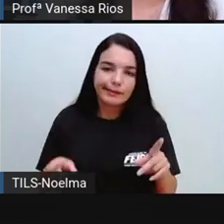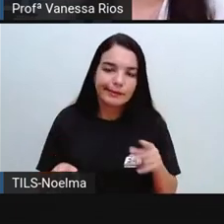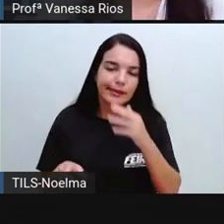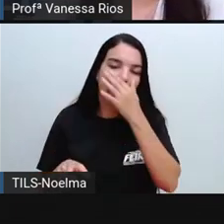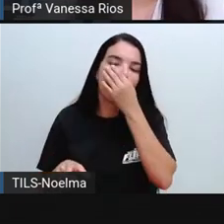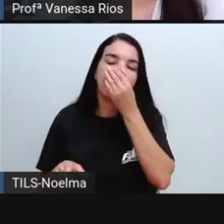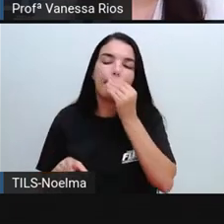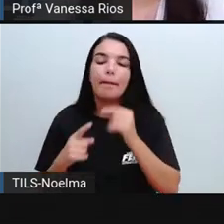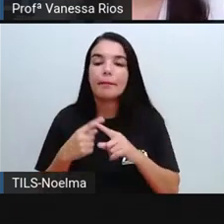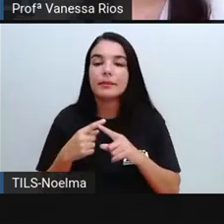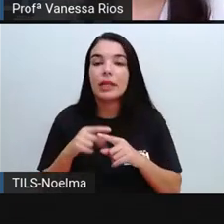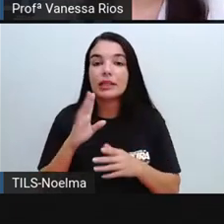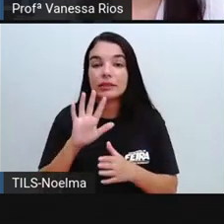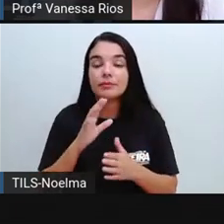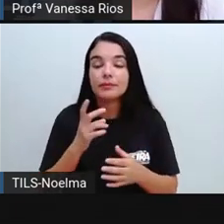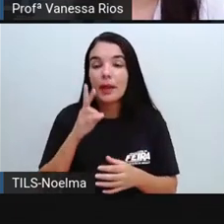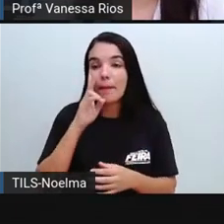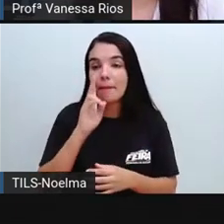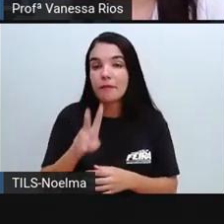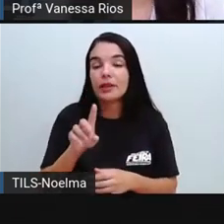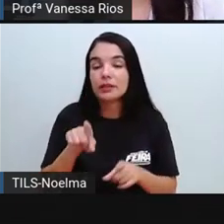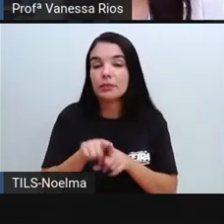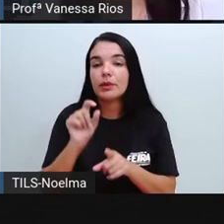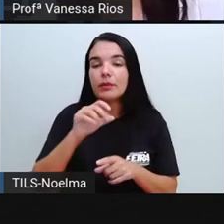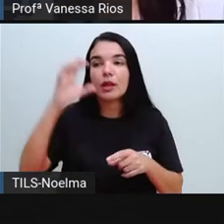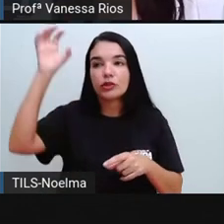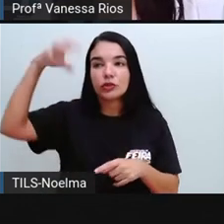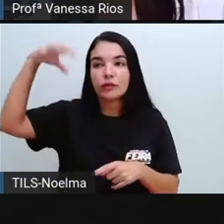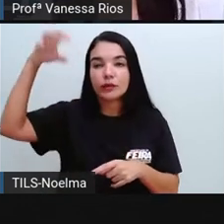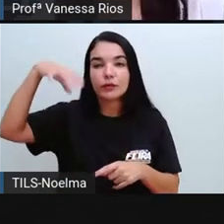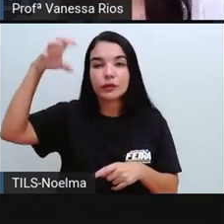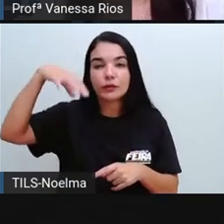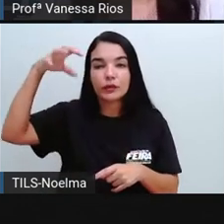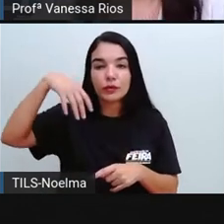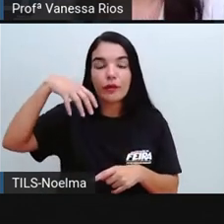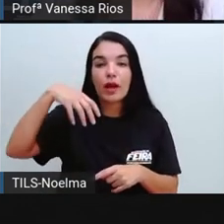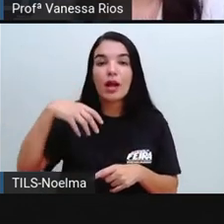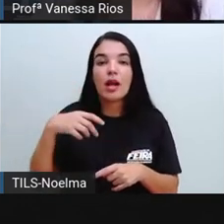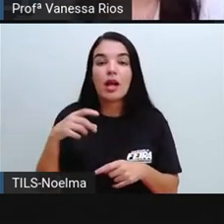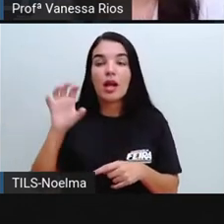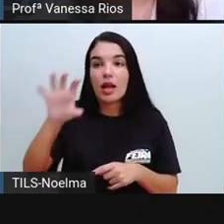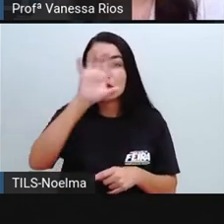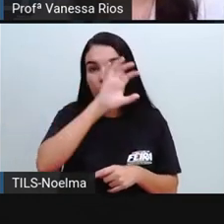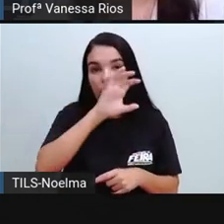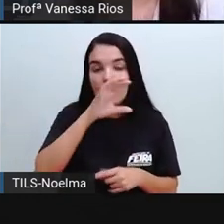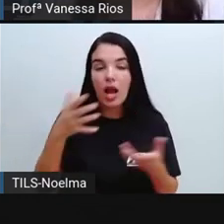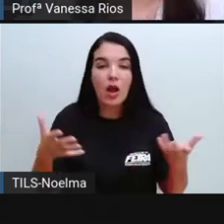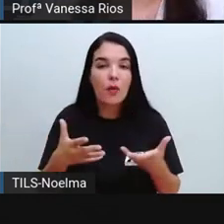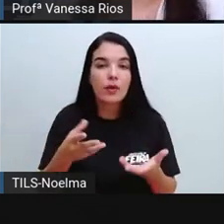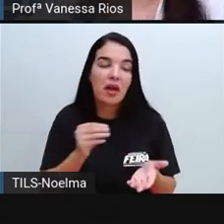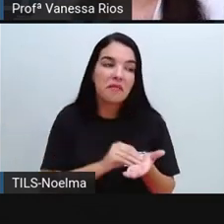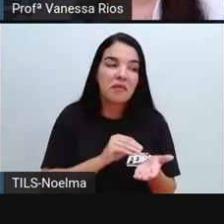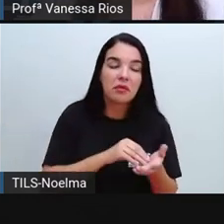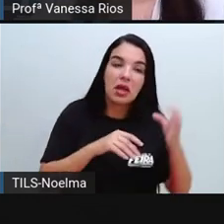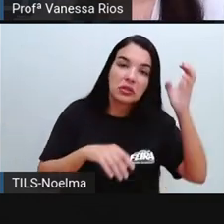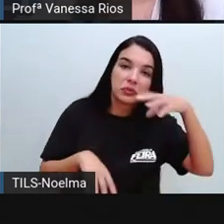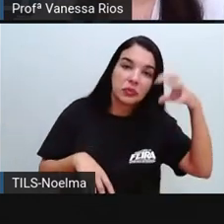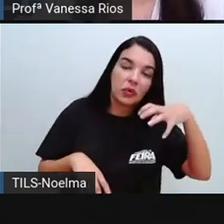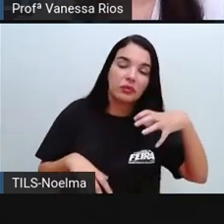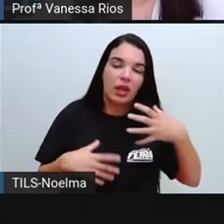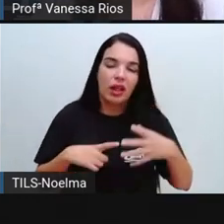choviam regularmente já, às vezes, passam por processos de seca. E, assim, essas mudanças no clima